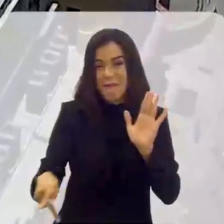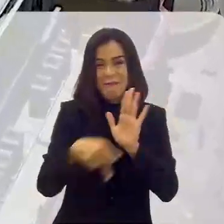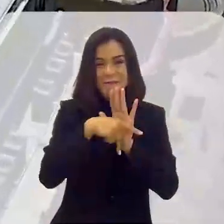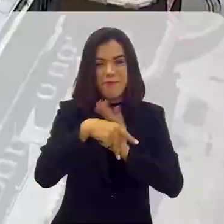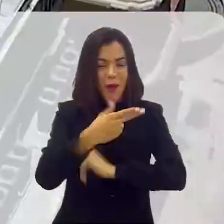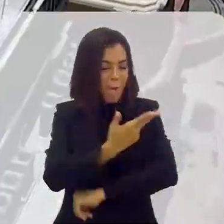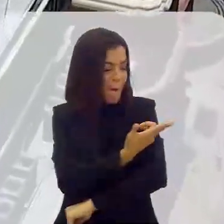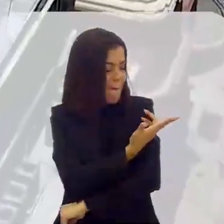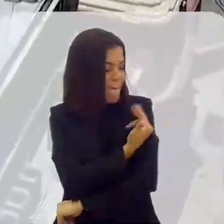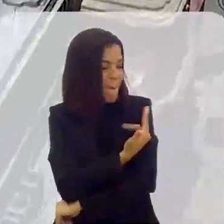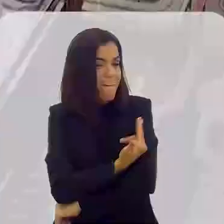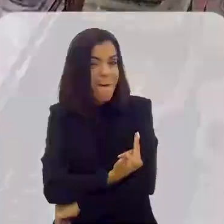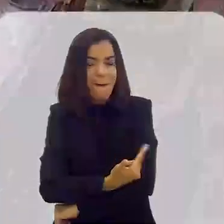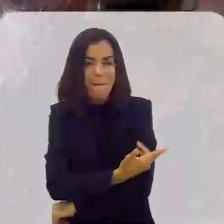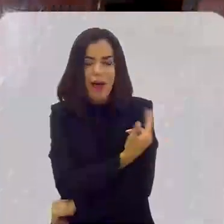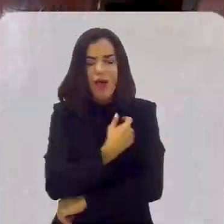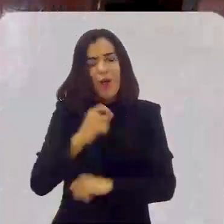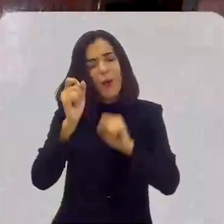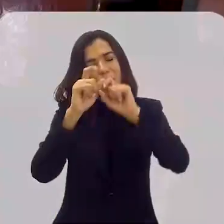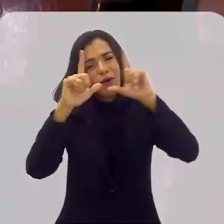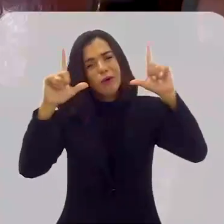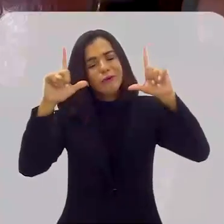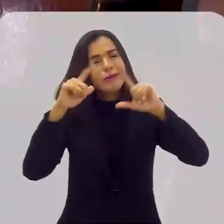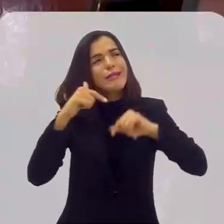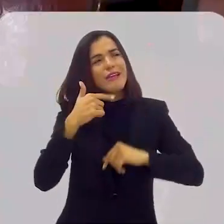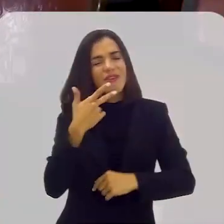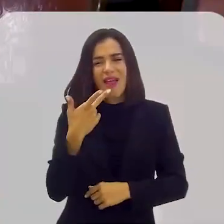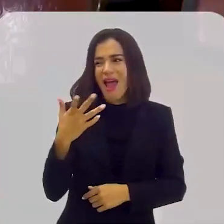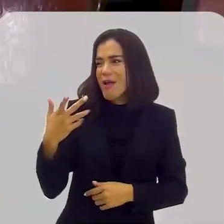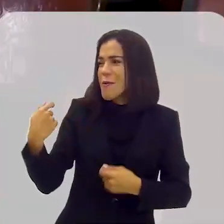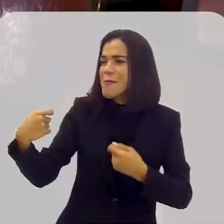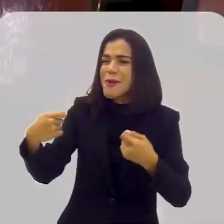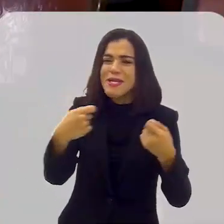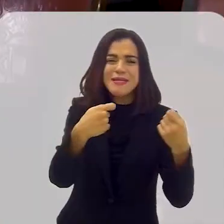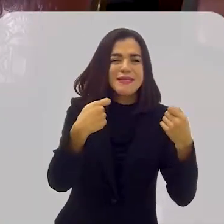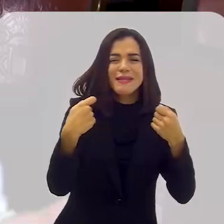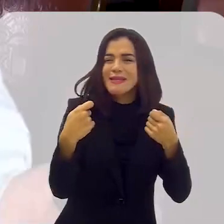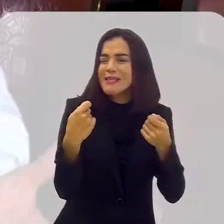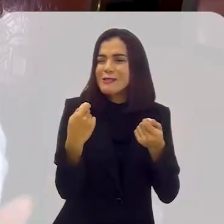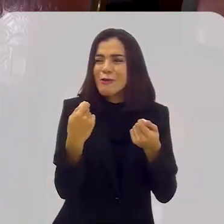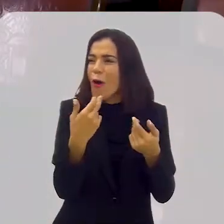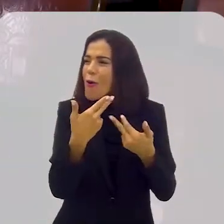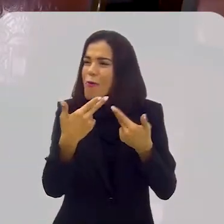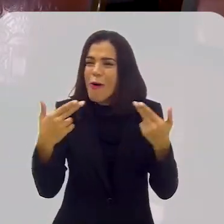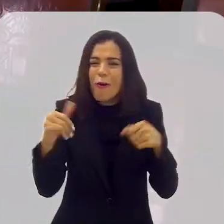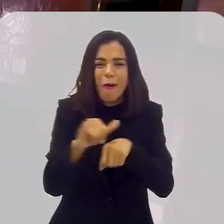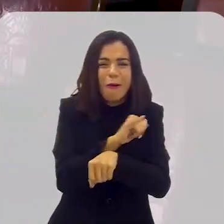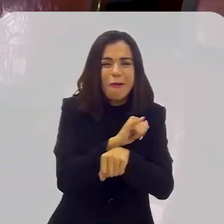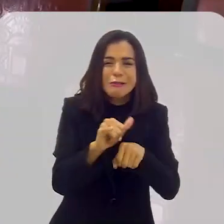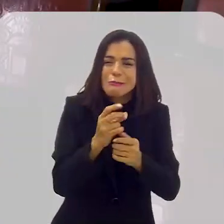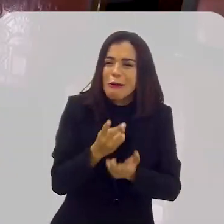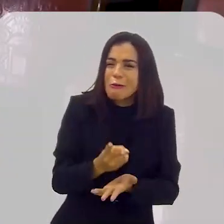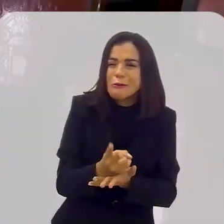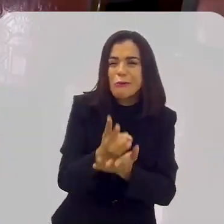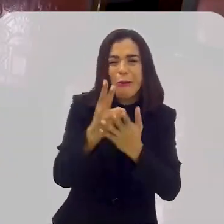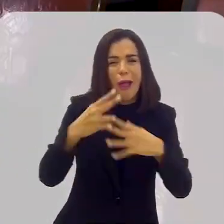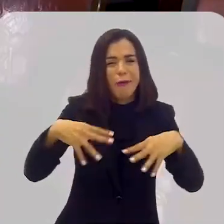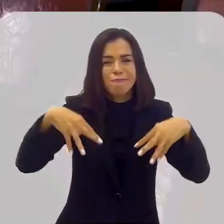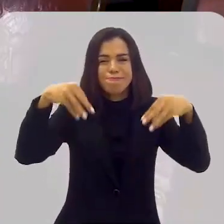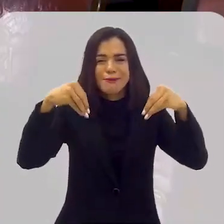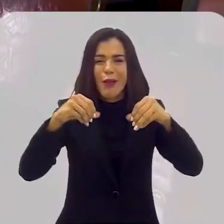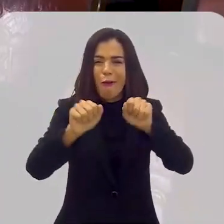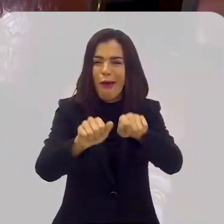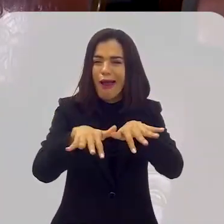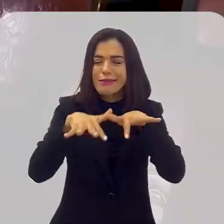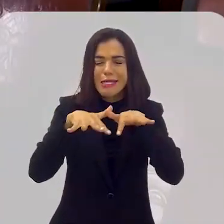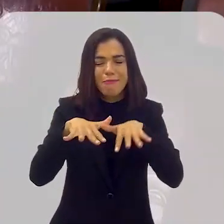na própria pele. Ah, um dia eu acordei e falei, gente, eu tenho que fazer alguma coisa para manter a Assembleia no meu coração.